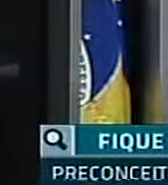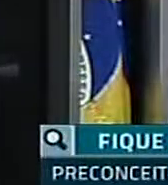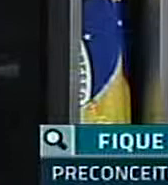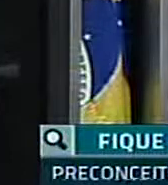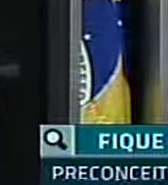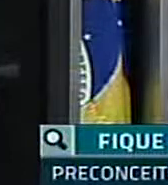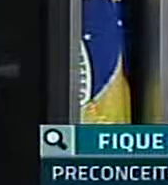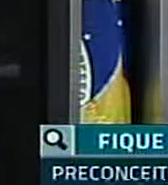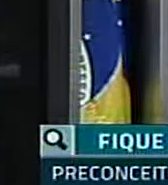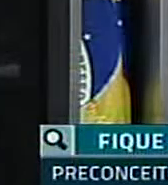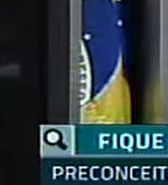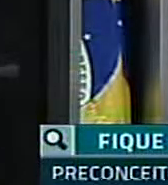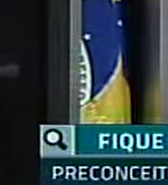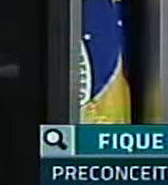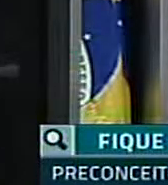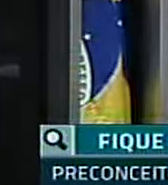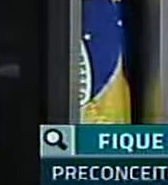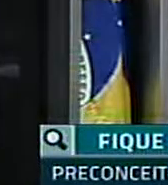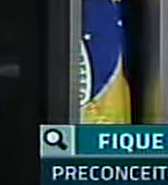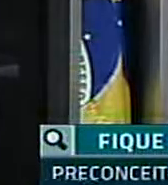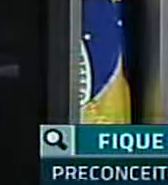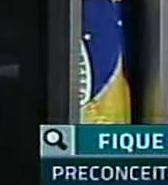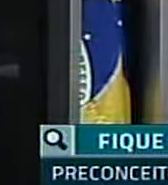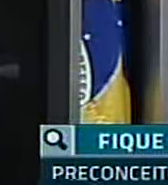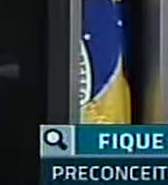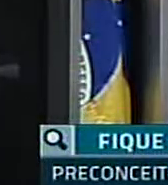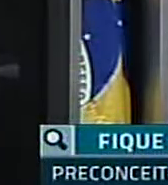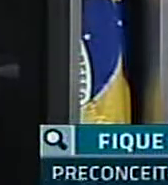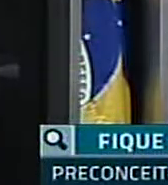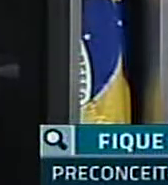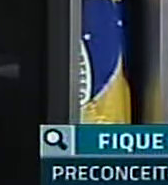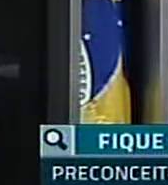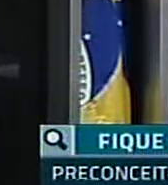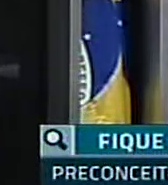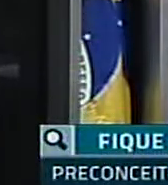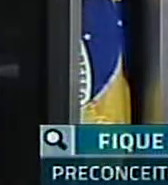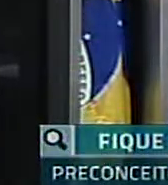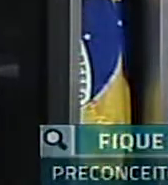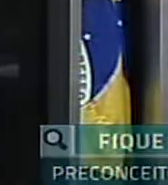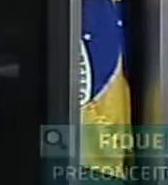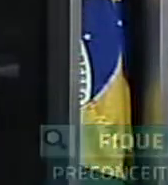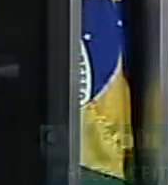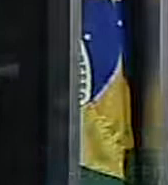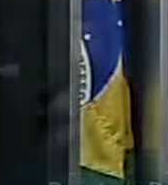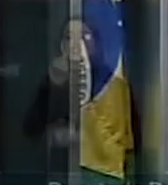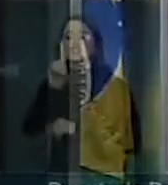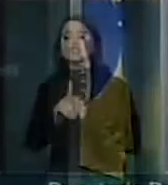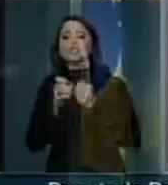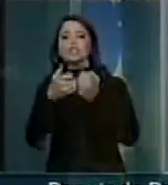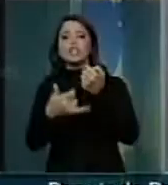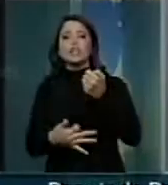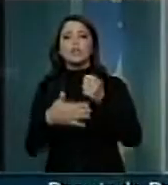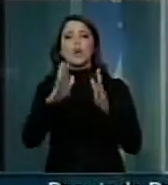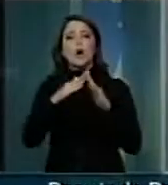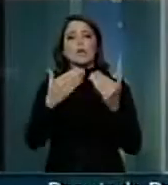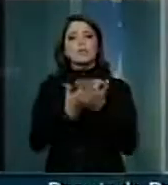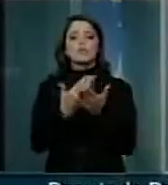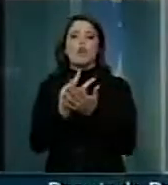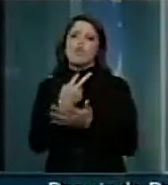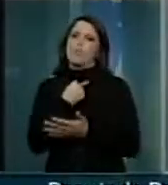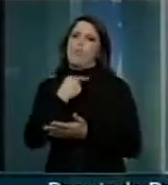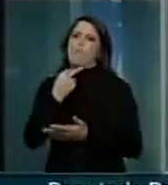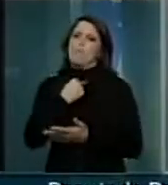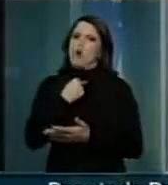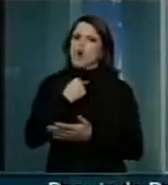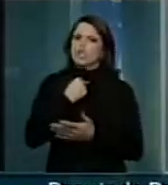doutor Spock depois cometeu suicídio. Depois alguém disse que os professores e os diretores das escolas não deveriam